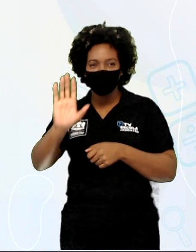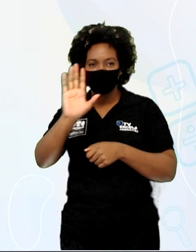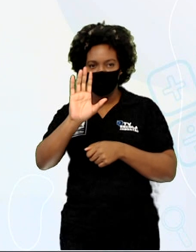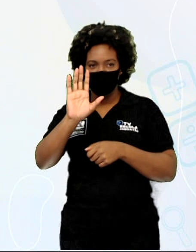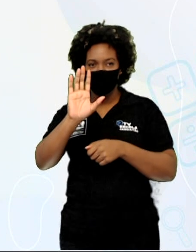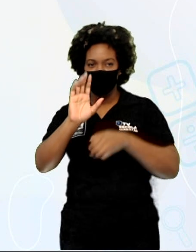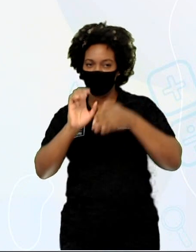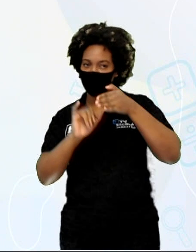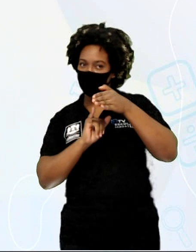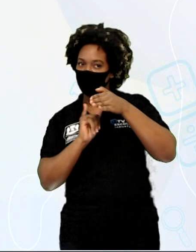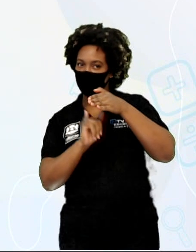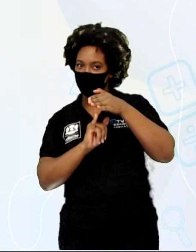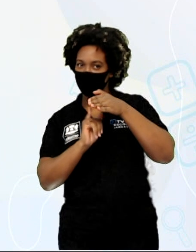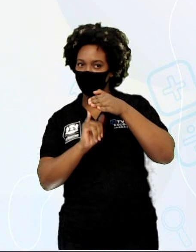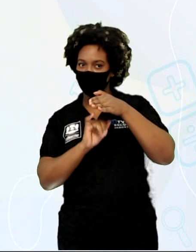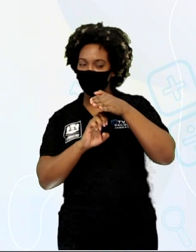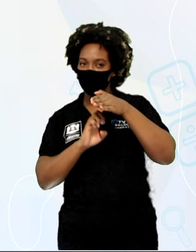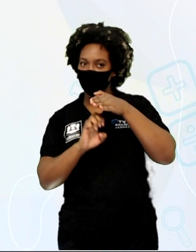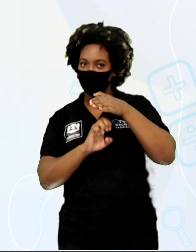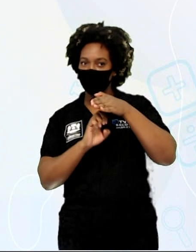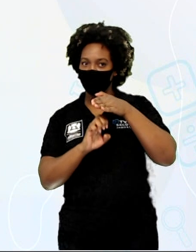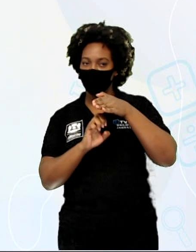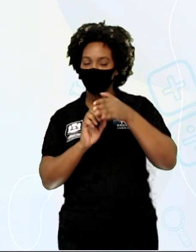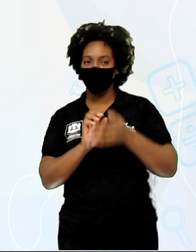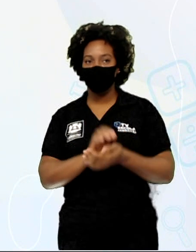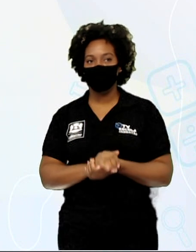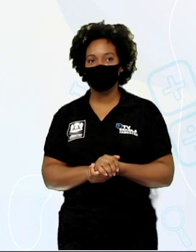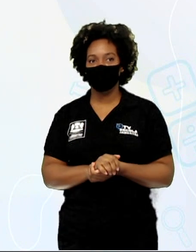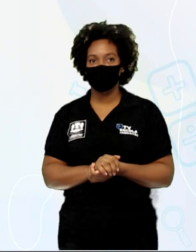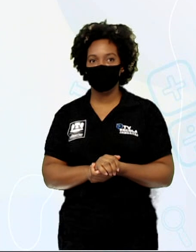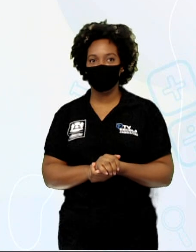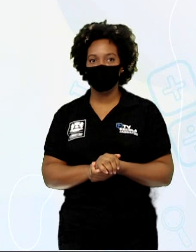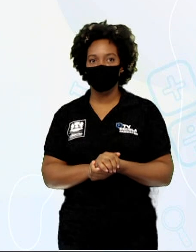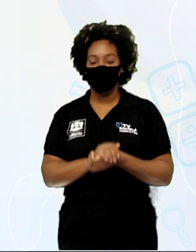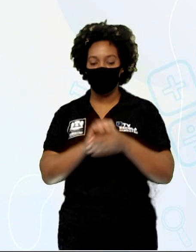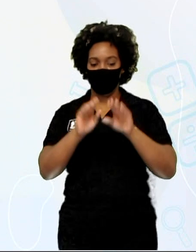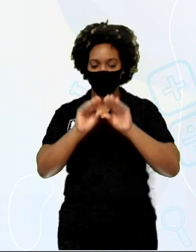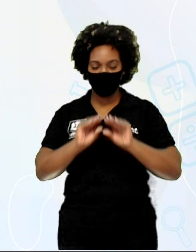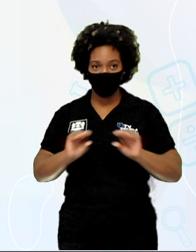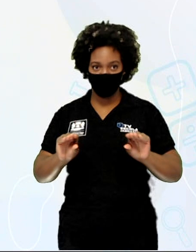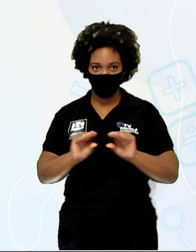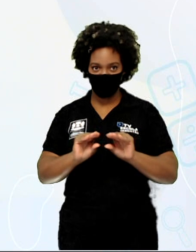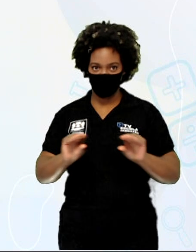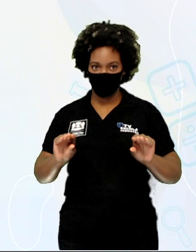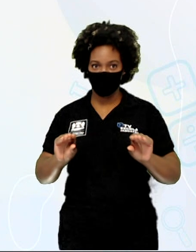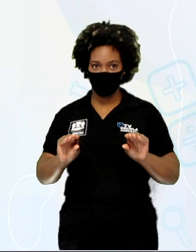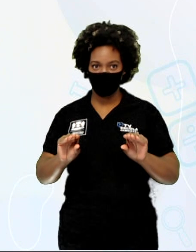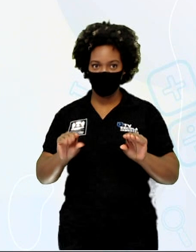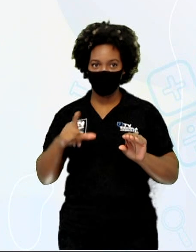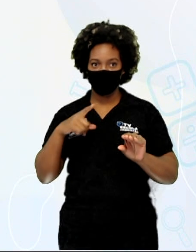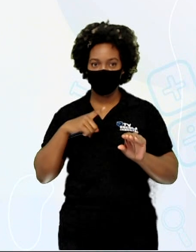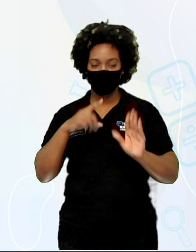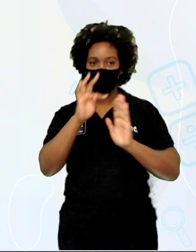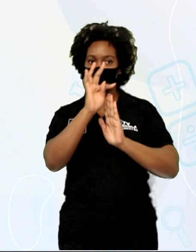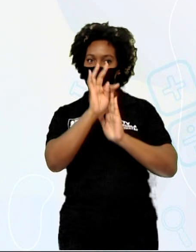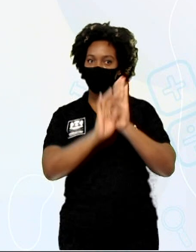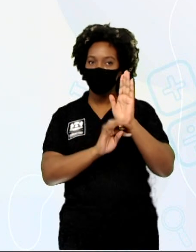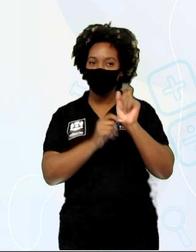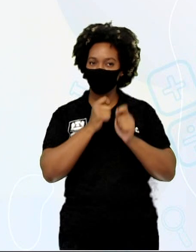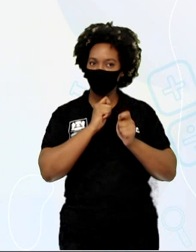da empresa, não é a marca, que é Quinoa. Embaixo da imagem eu tenho o texto de